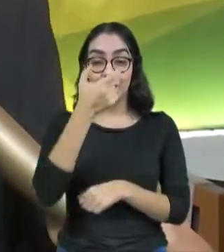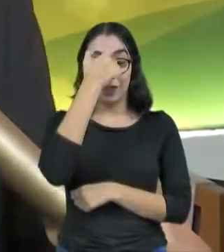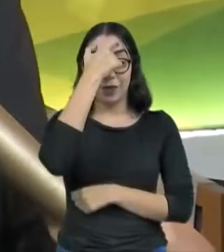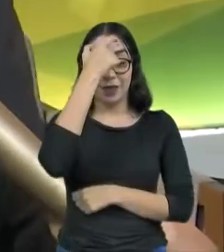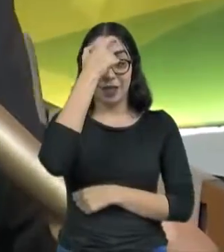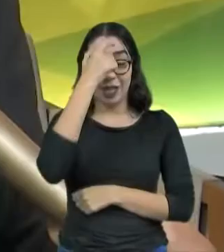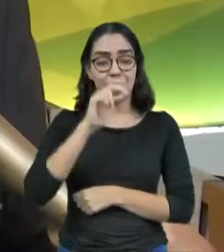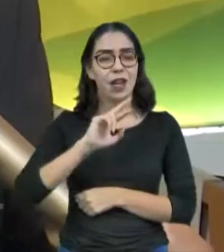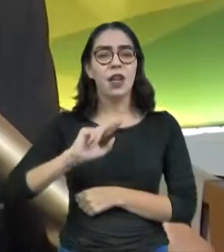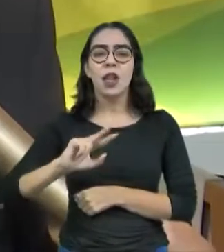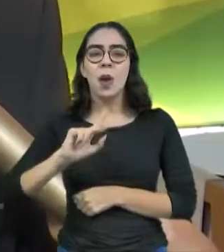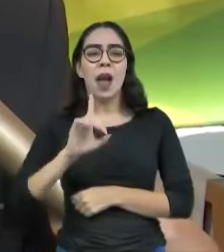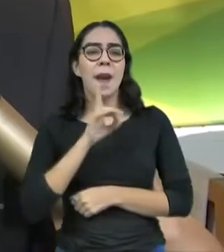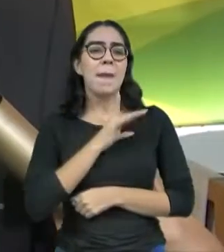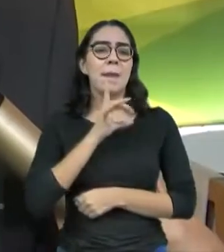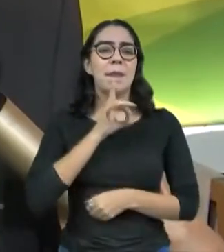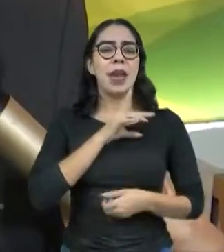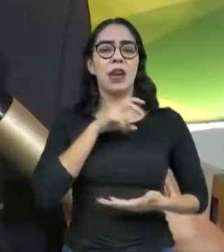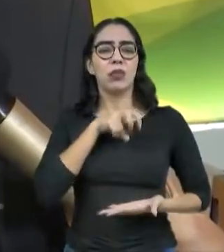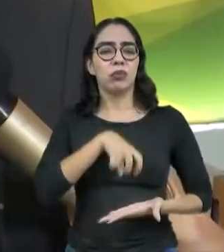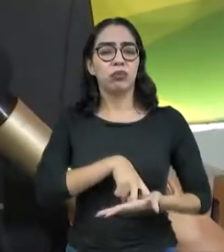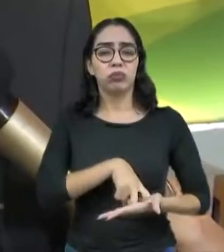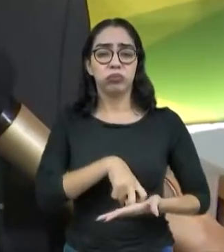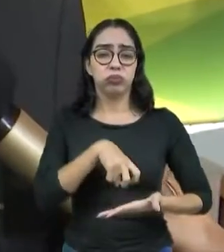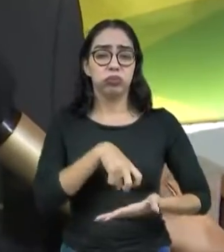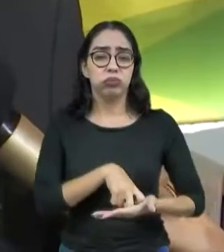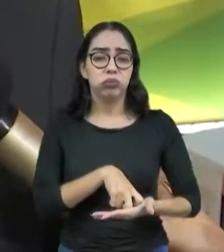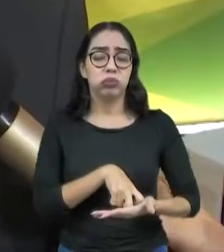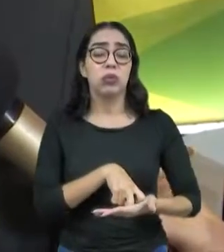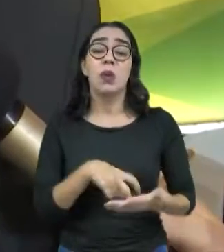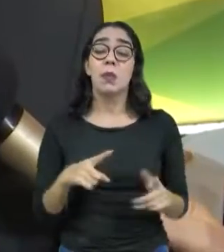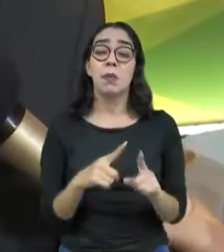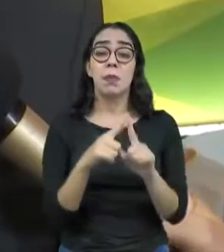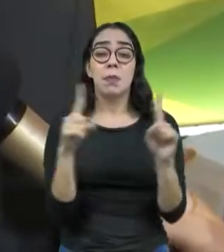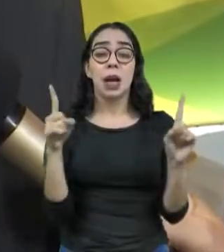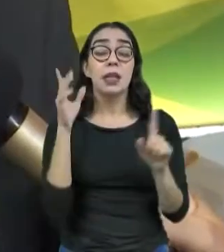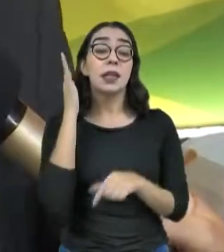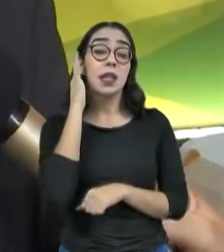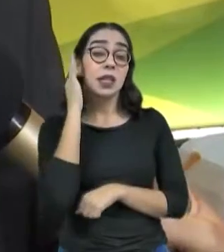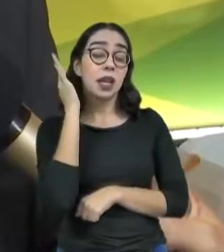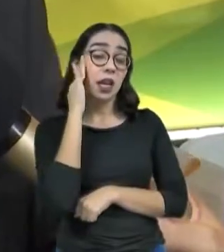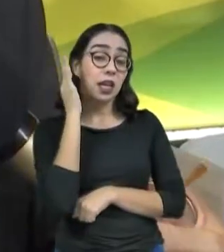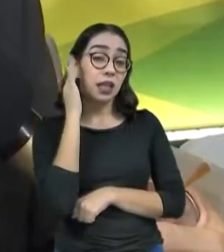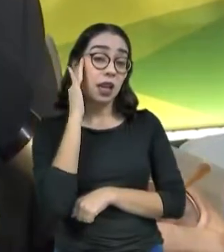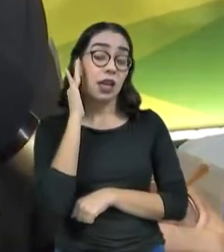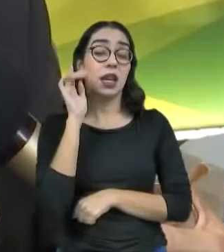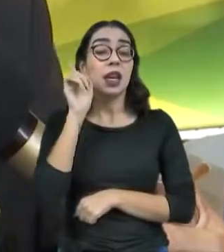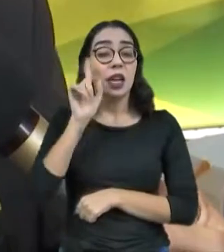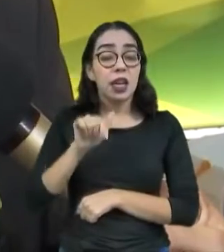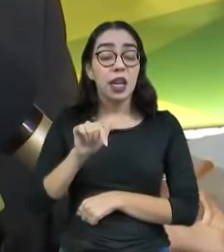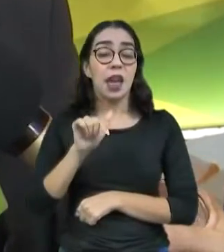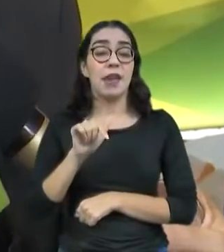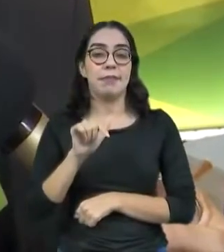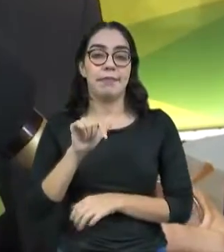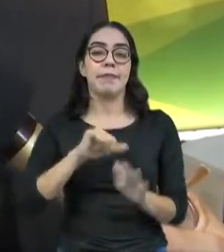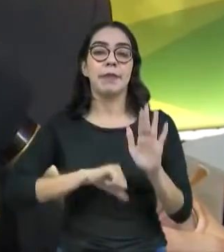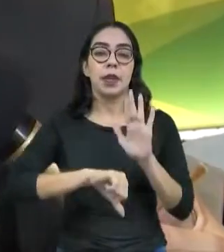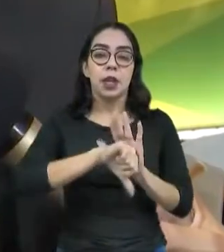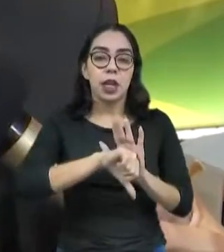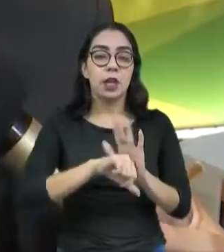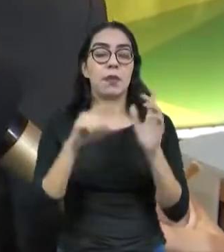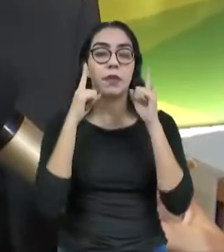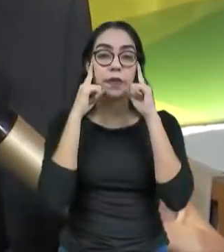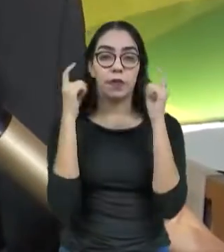de uma pena aflitiva, mas pelo entendimento das causas e com causas que geraram uma situação de violência,